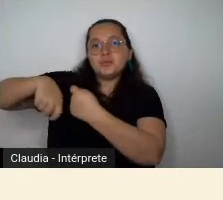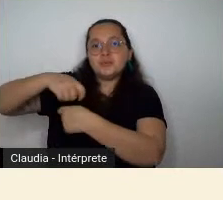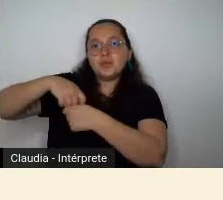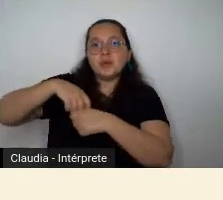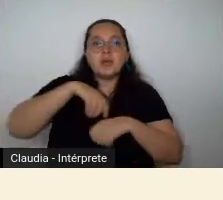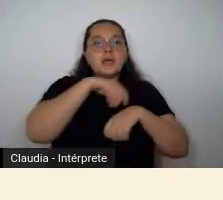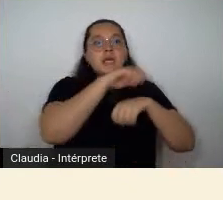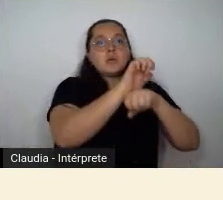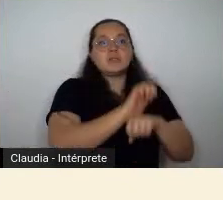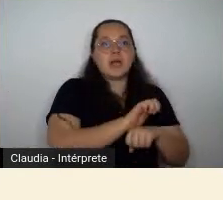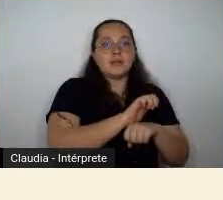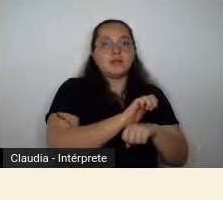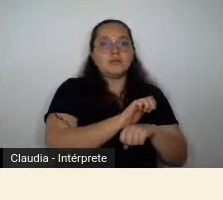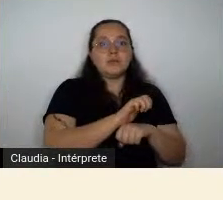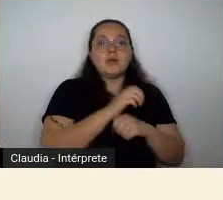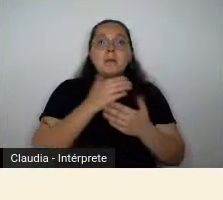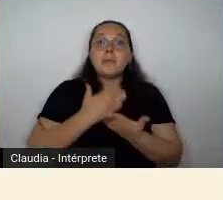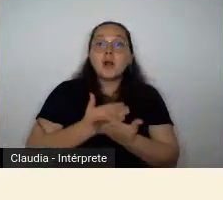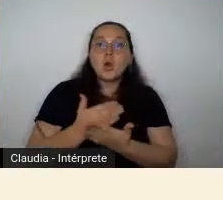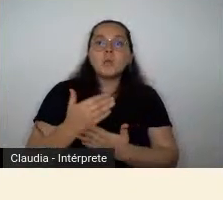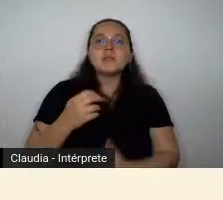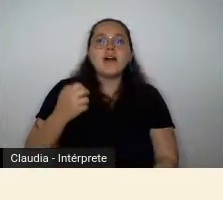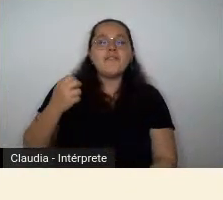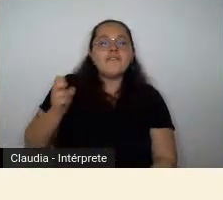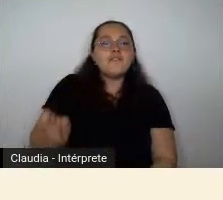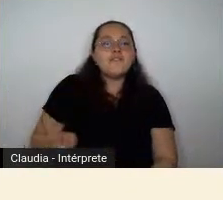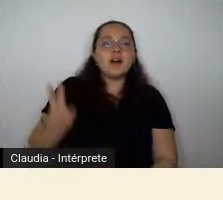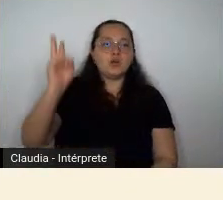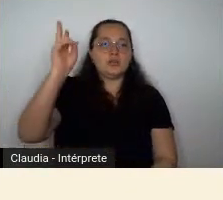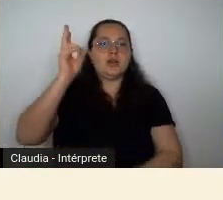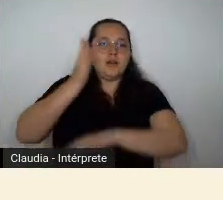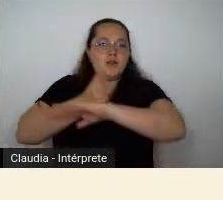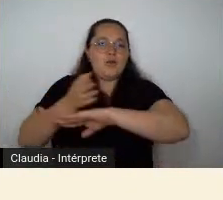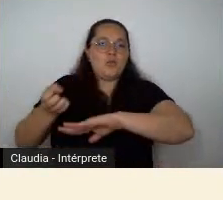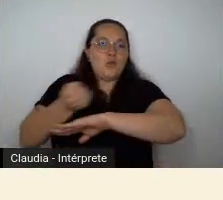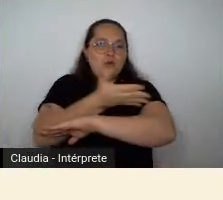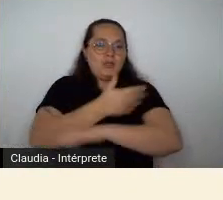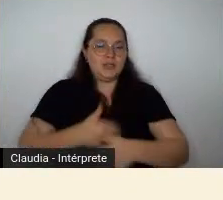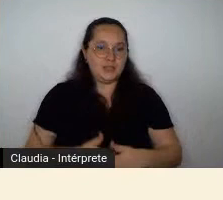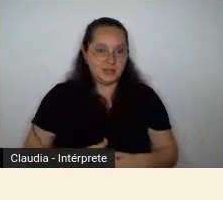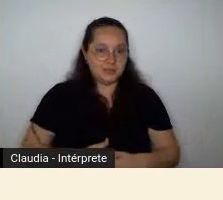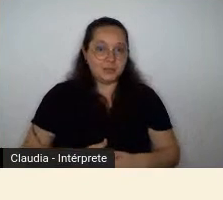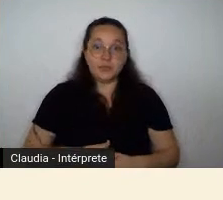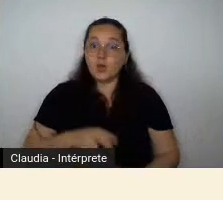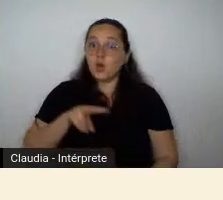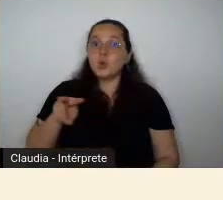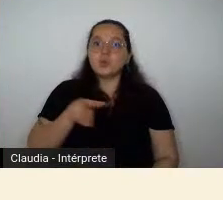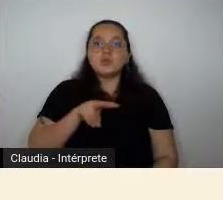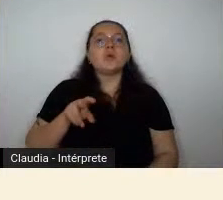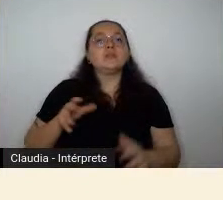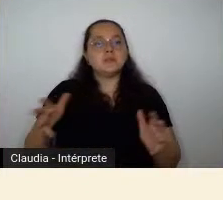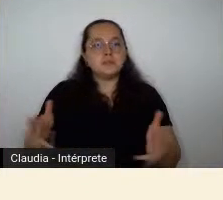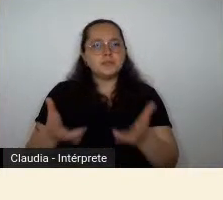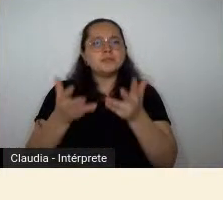de um certo modernismo. É uma conjunção de forças, e isso um pouco antes de 72. Vou pedir para passar